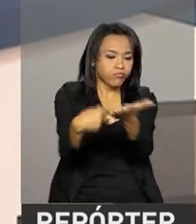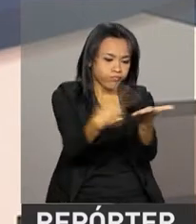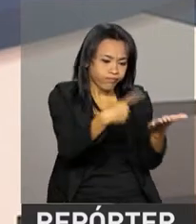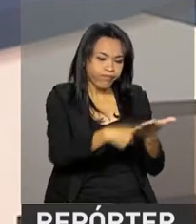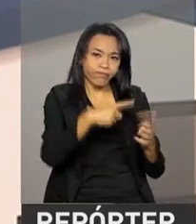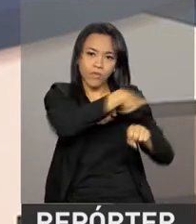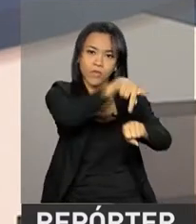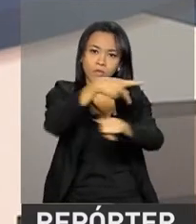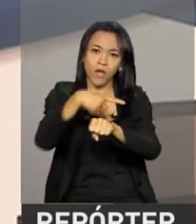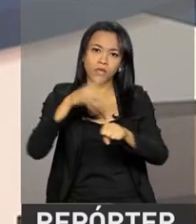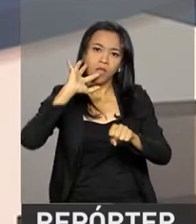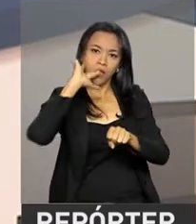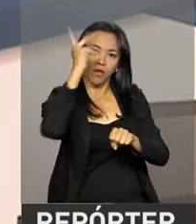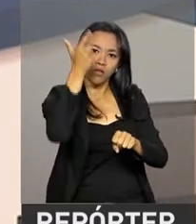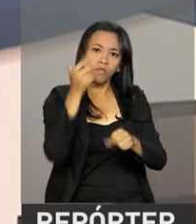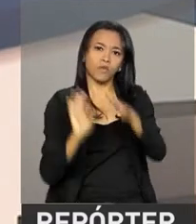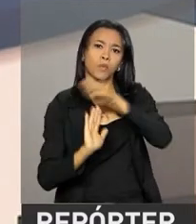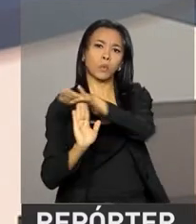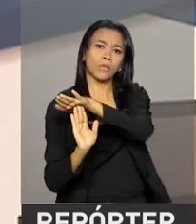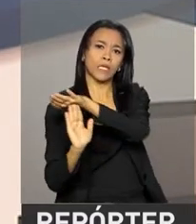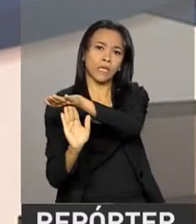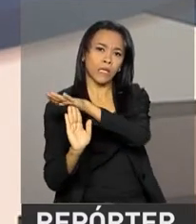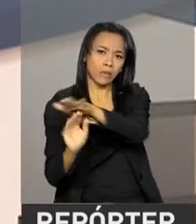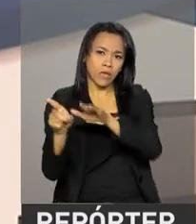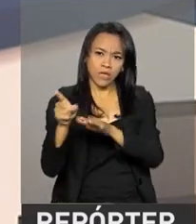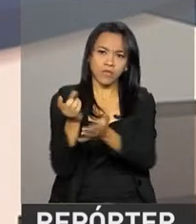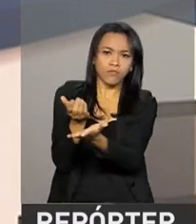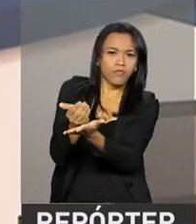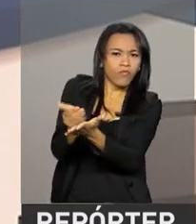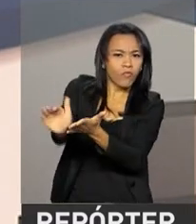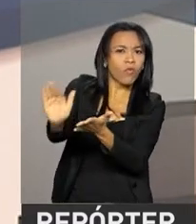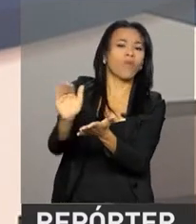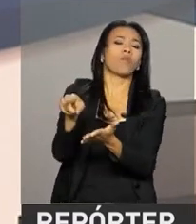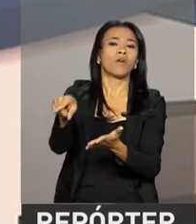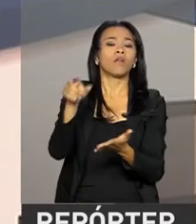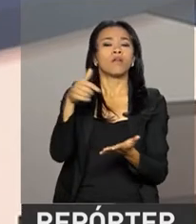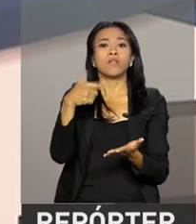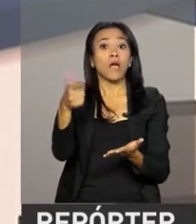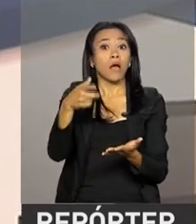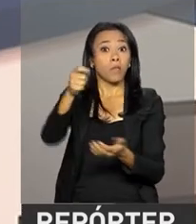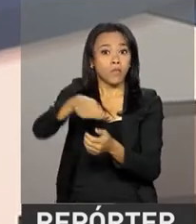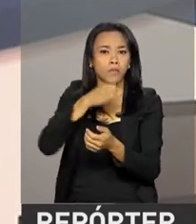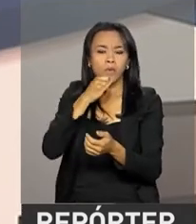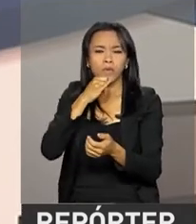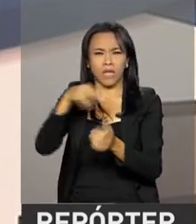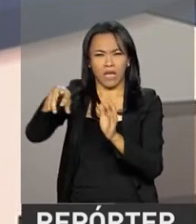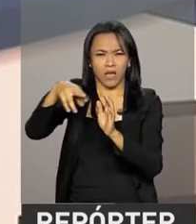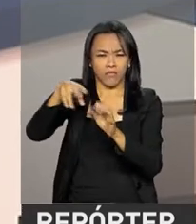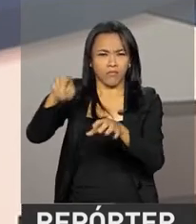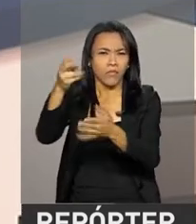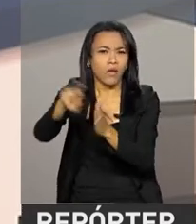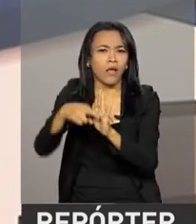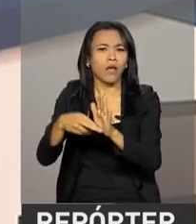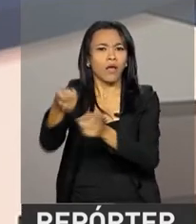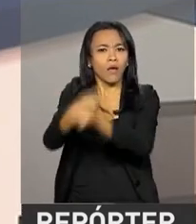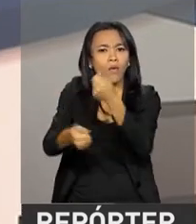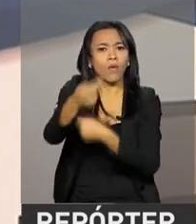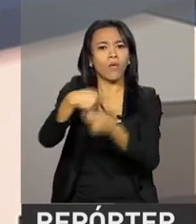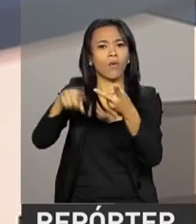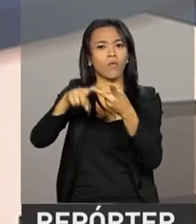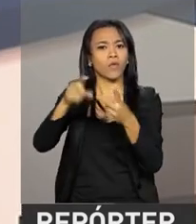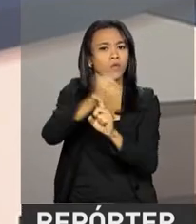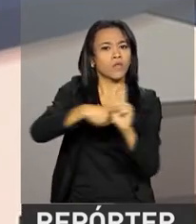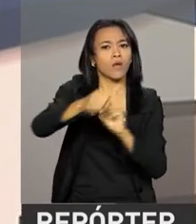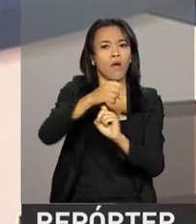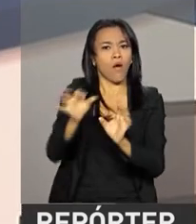Mercosul. A esta suspensão política não se agrega nenhuma sanção econômica ou comercial e, segundo o chanceler brasileiro, não